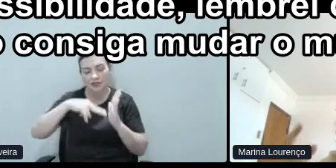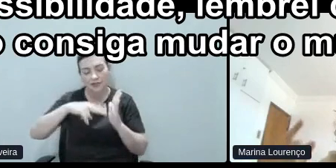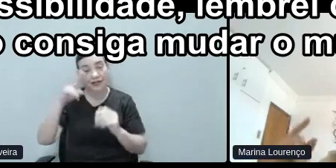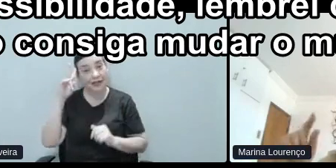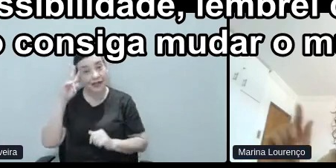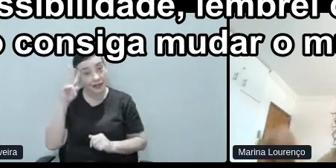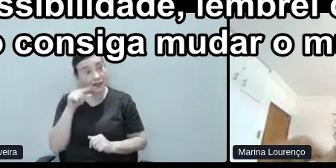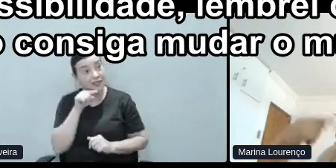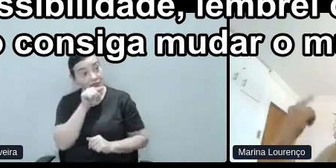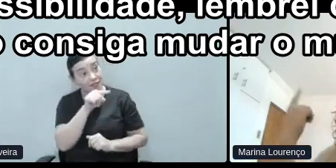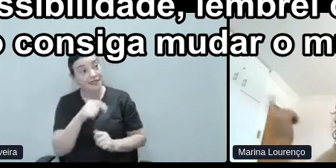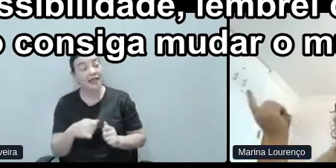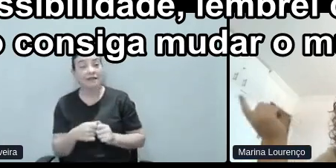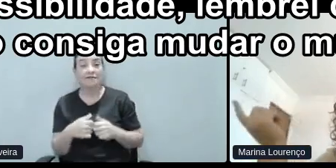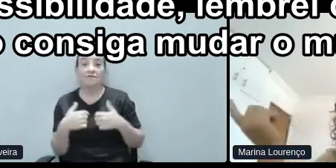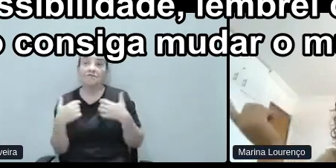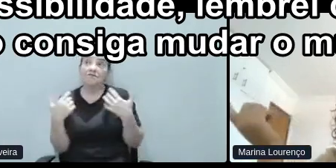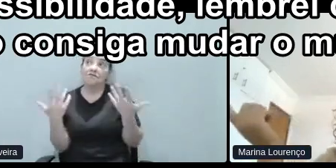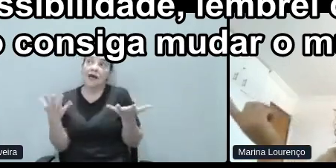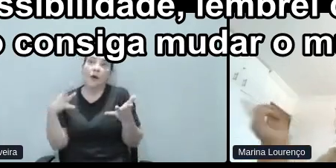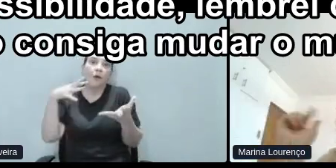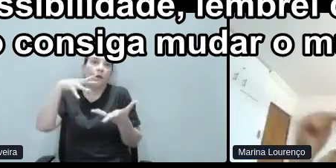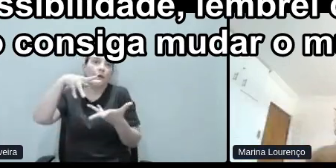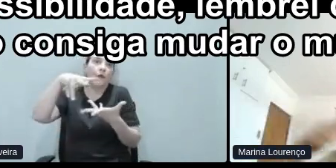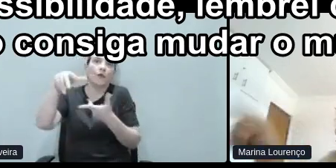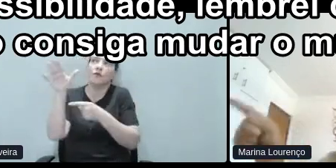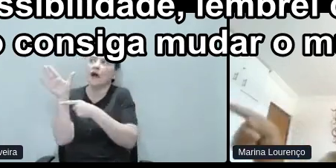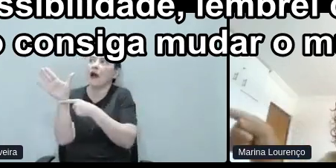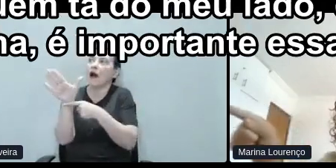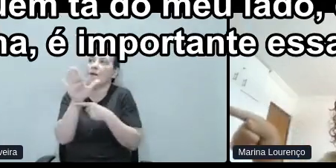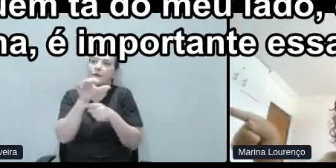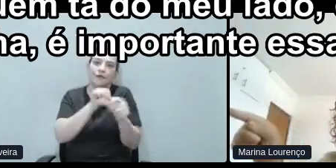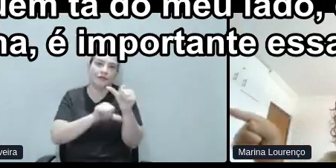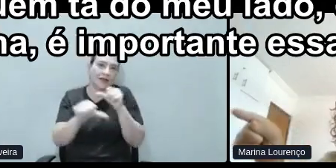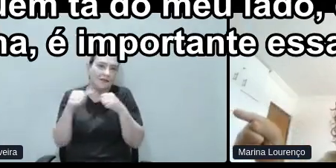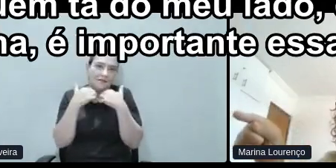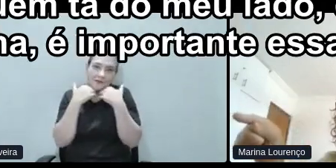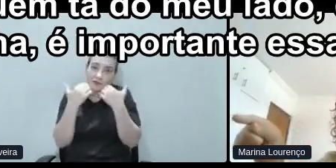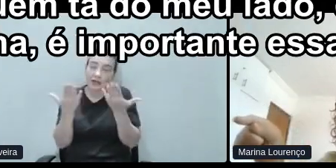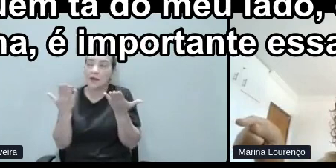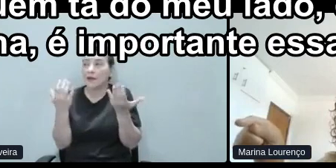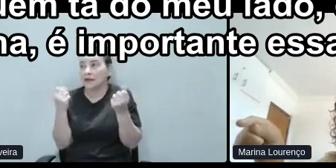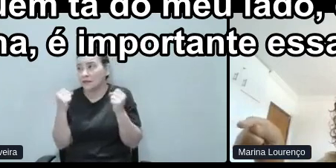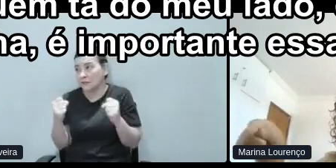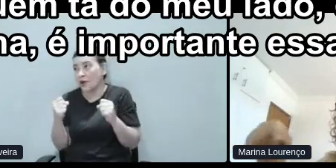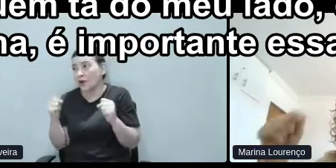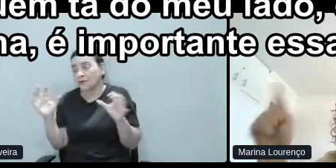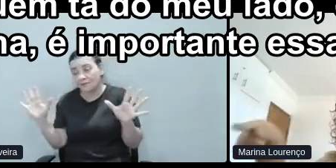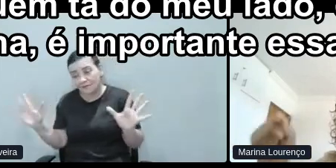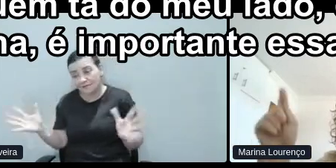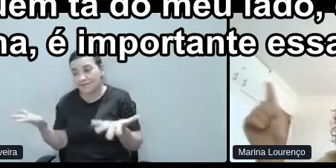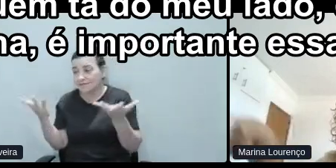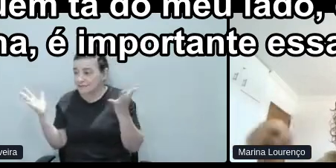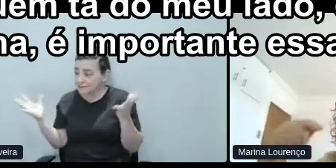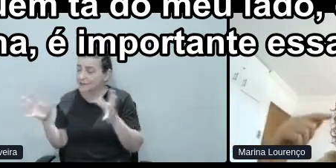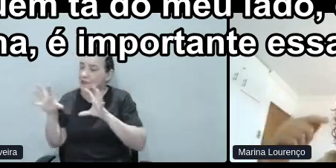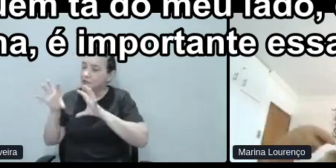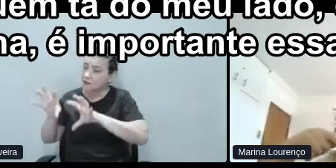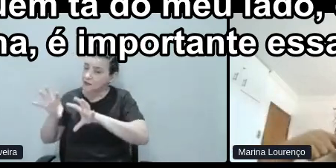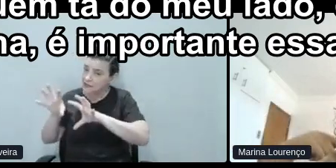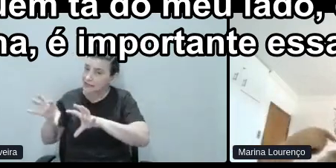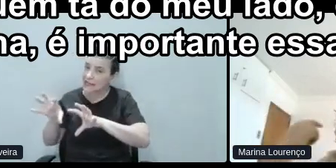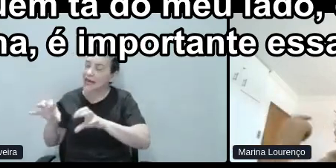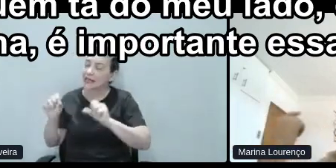sabe? Então, talvez eu não consiga mudar o mundo, mas eu posso influenciar quem está do meu lado, quem está trabalhando comigo. Olha, é importante